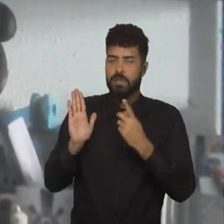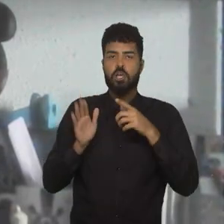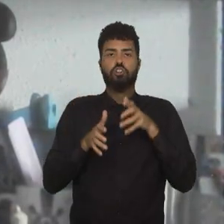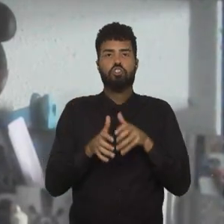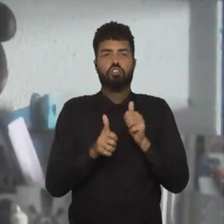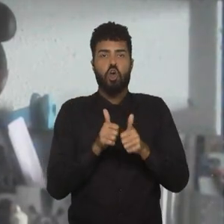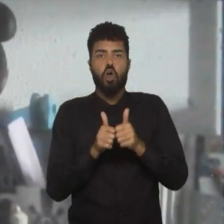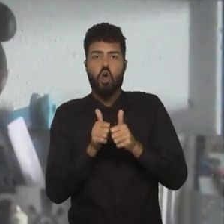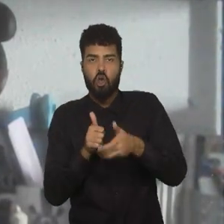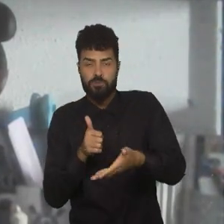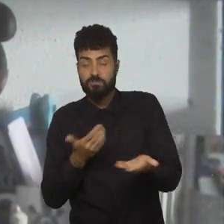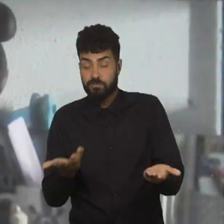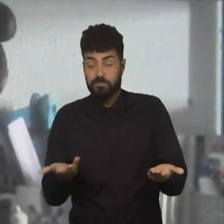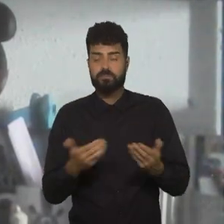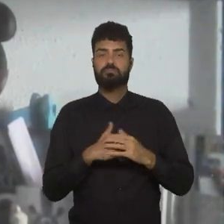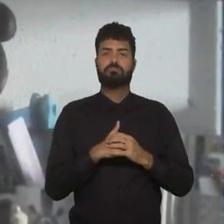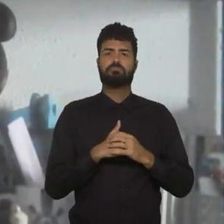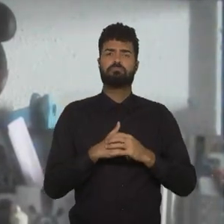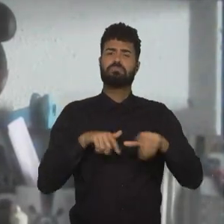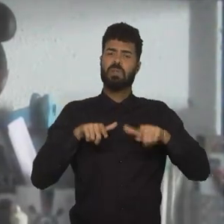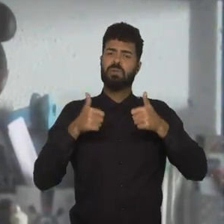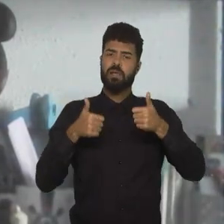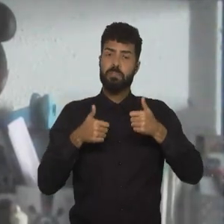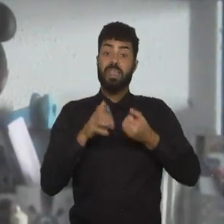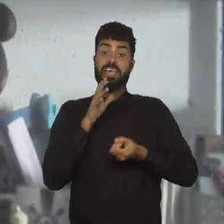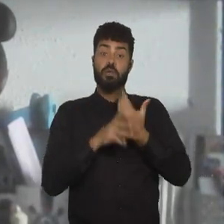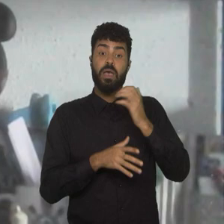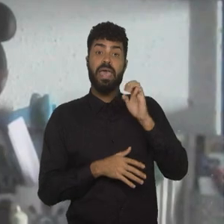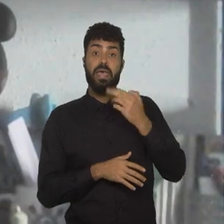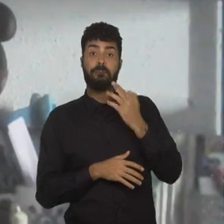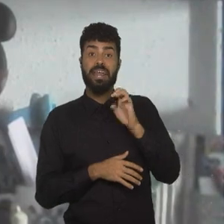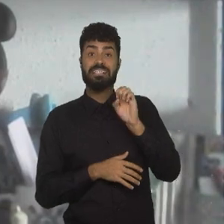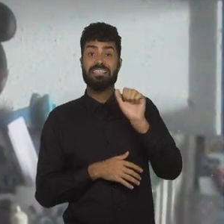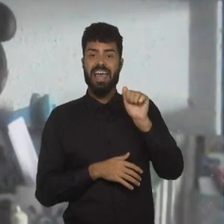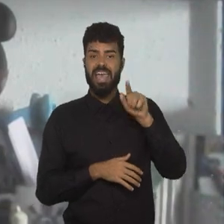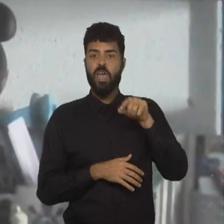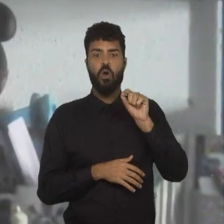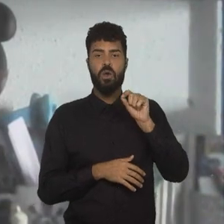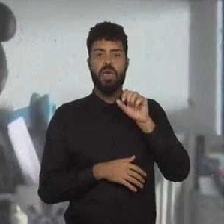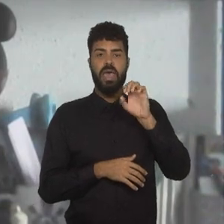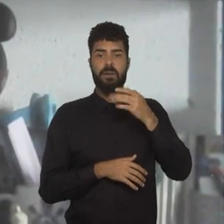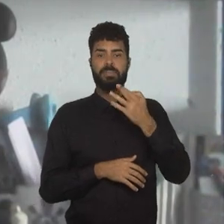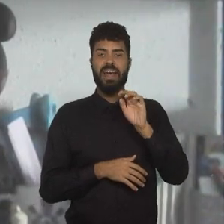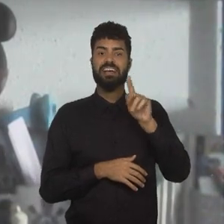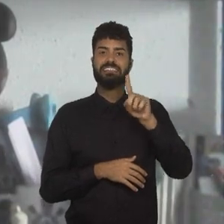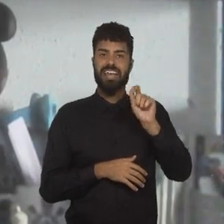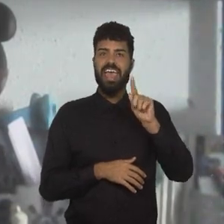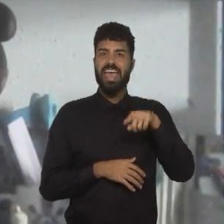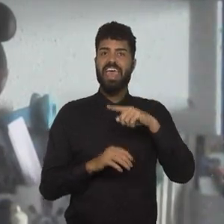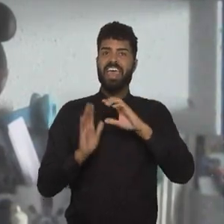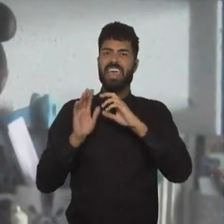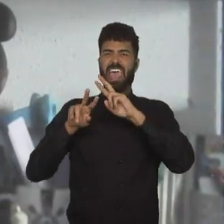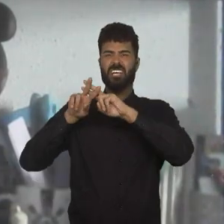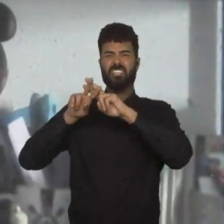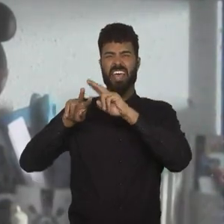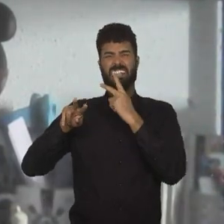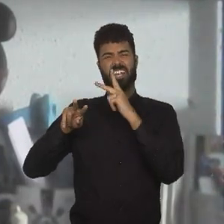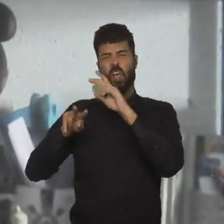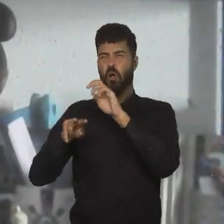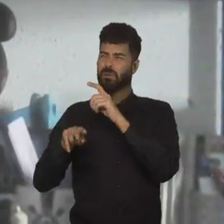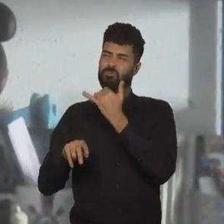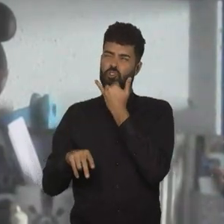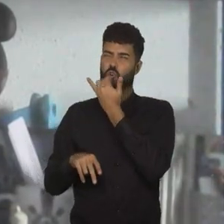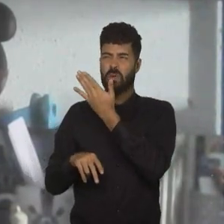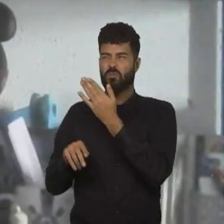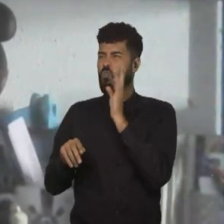trabalho legal, e a gente criou o Em Brasa, que é a hashtag da Copa, desculpa CBF, a hashtag não ficou legal, a gente